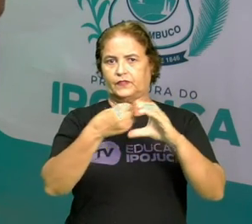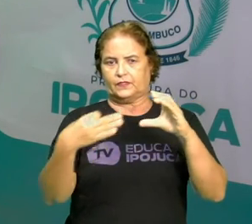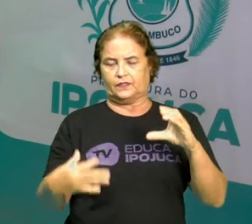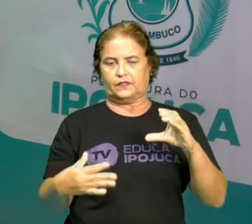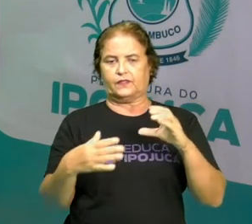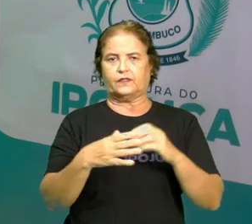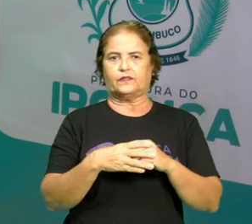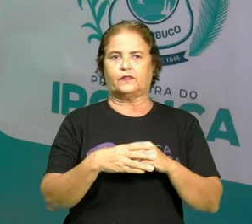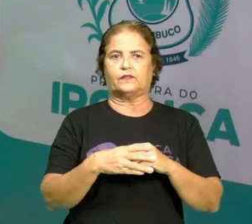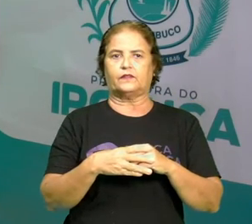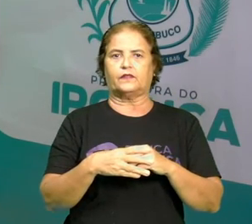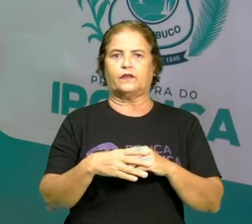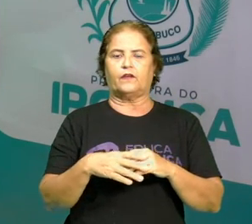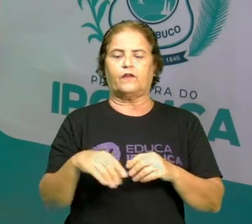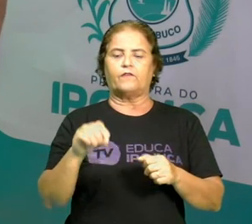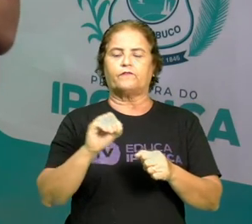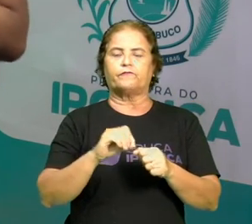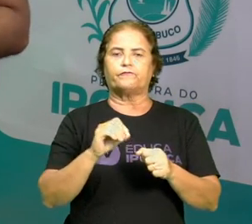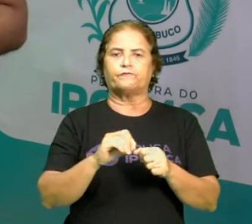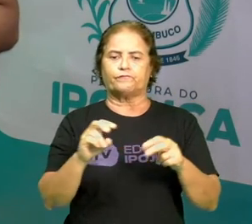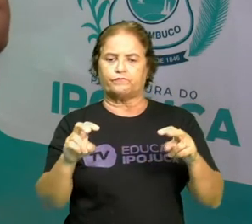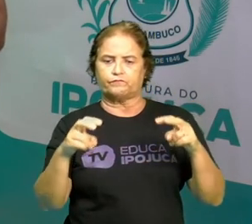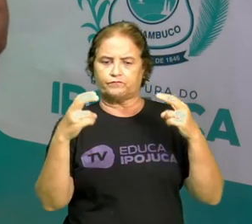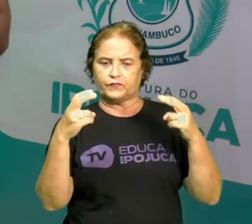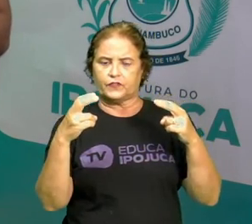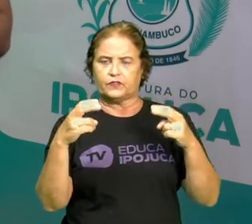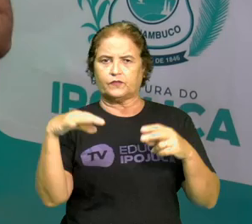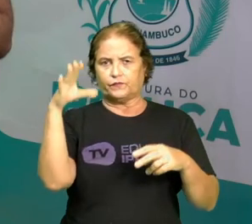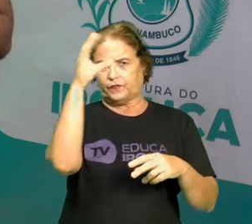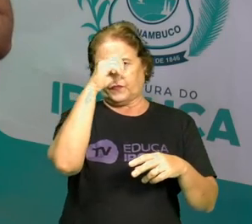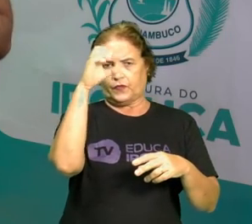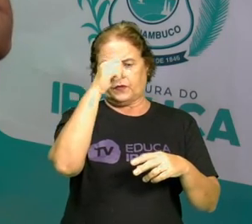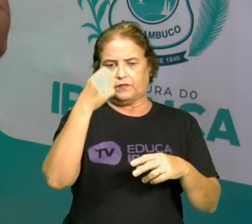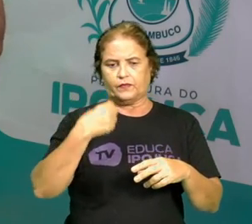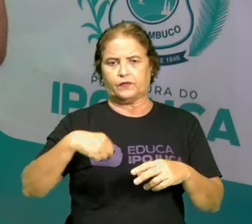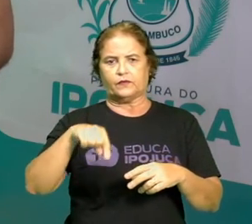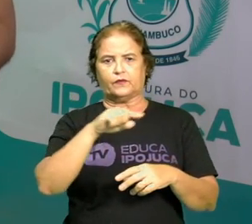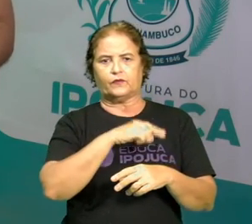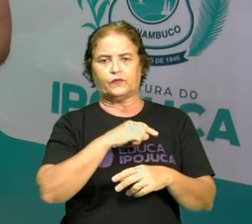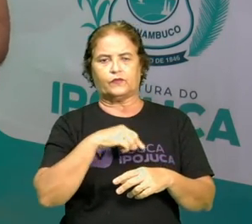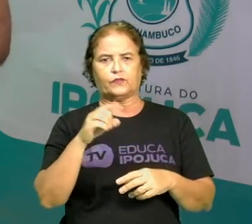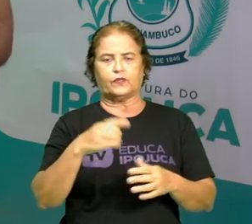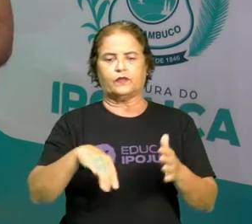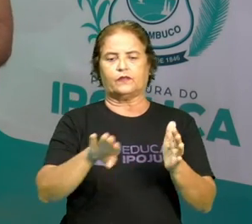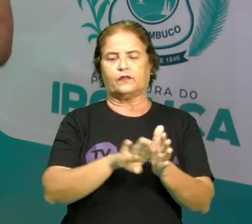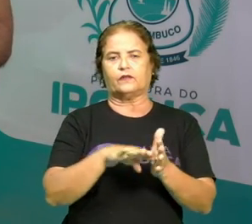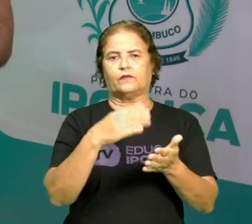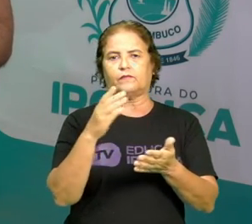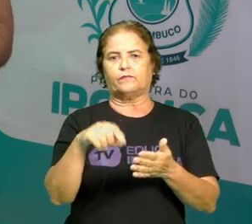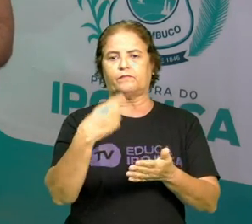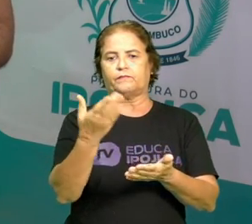faça com atenção e aprenda muito conosco. E até a próxima aula.